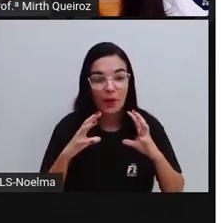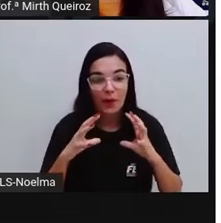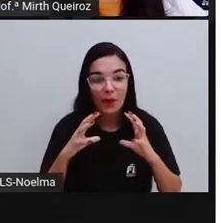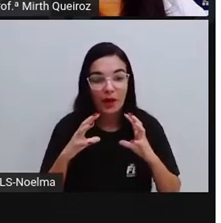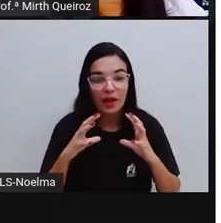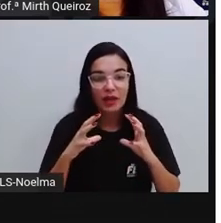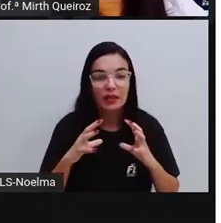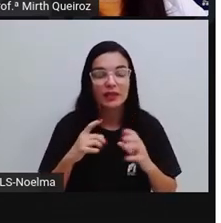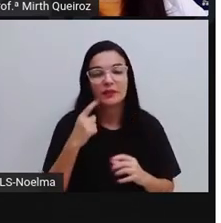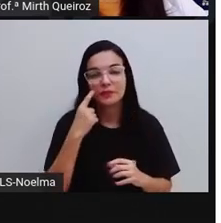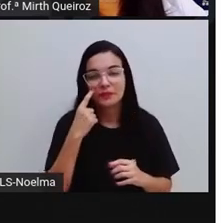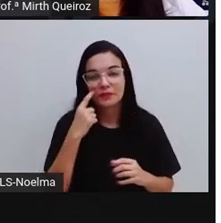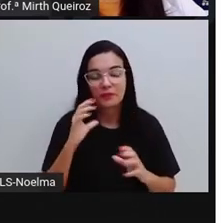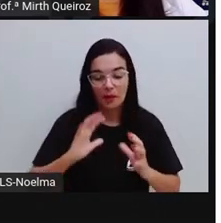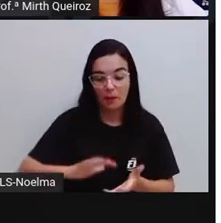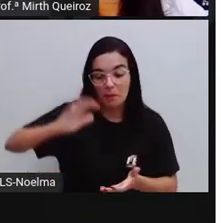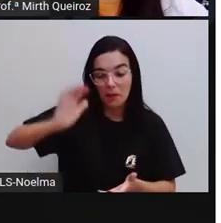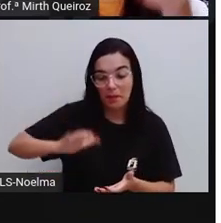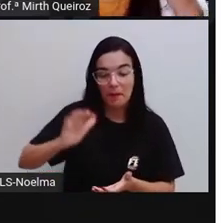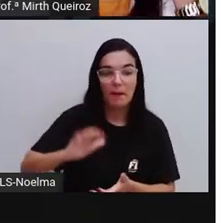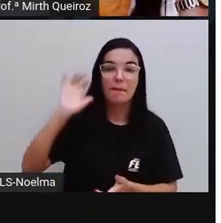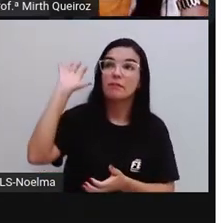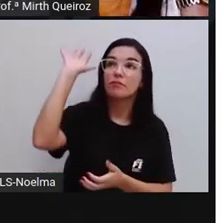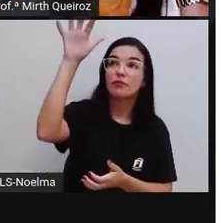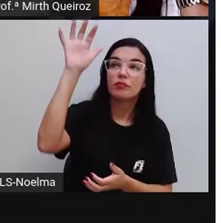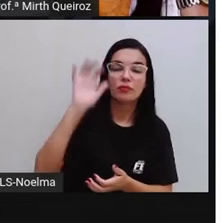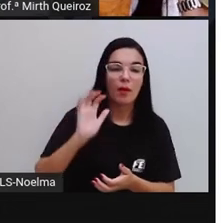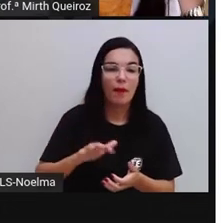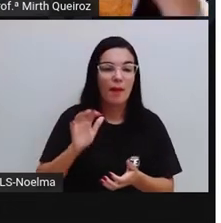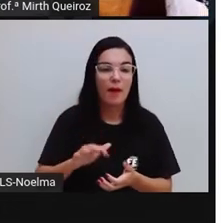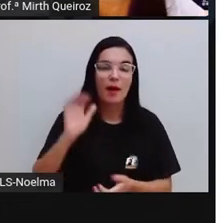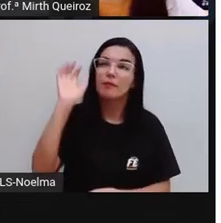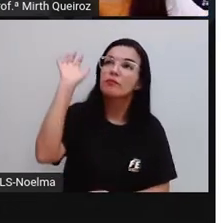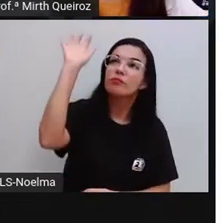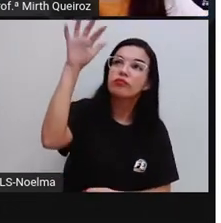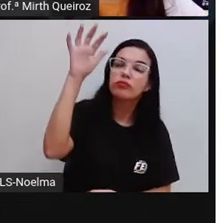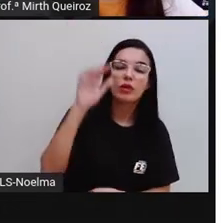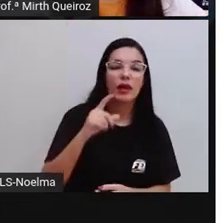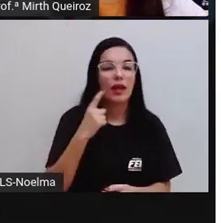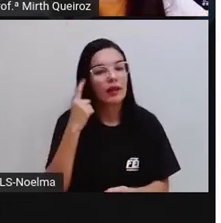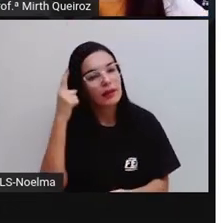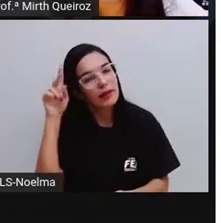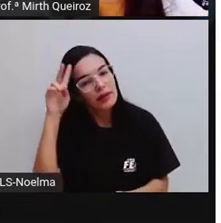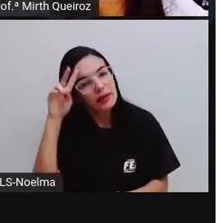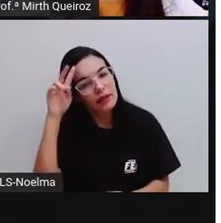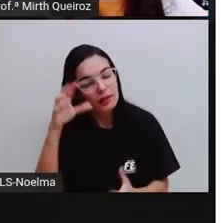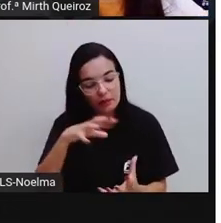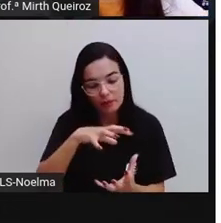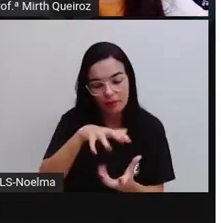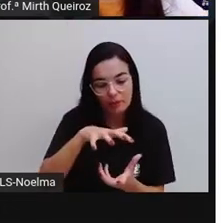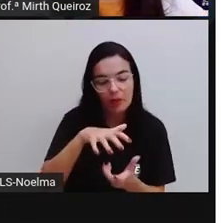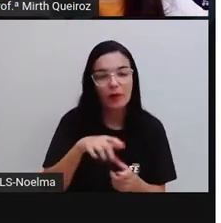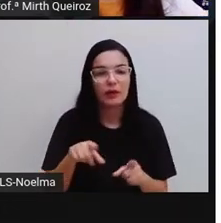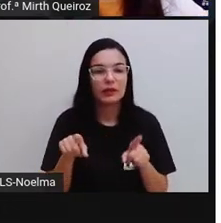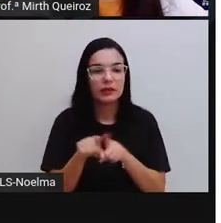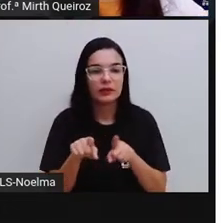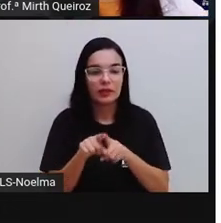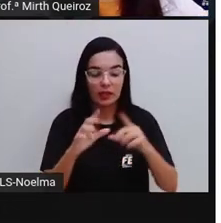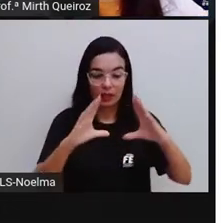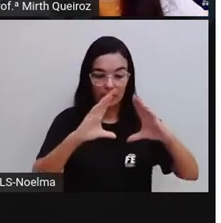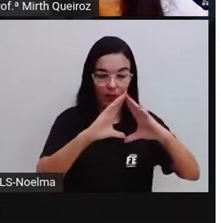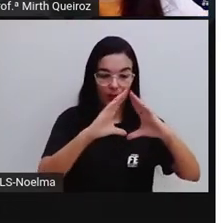bola de basquete que vai lembrar a esfera, nós temos o cone,